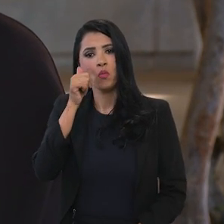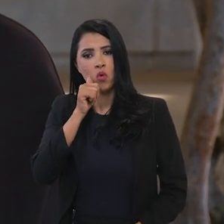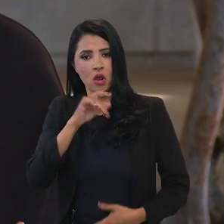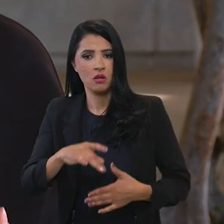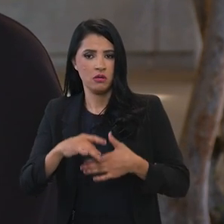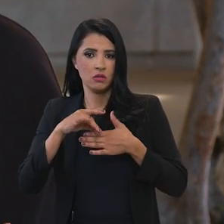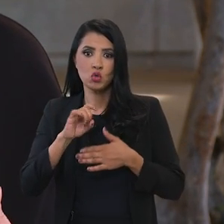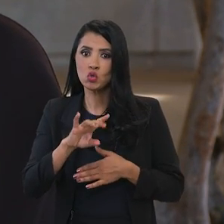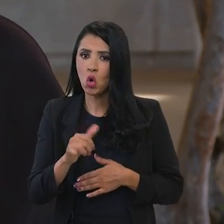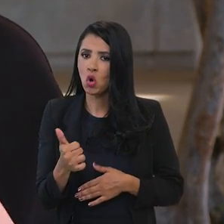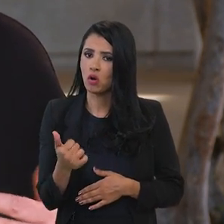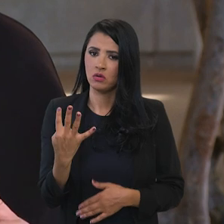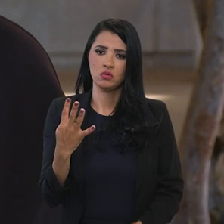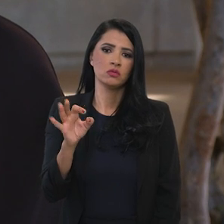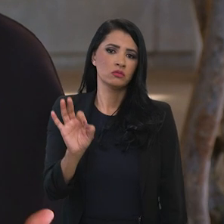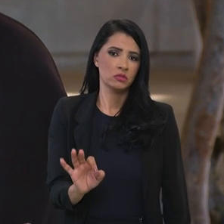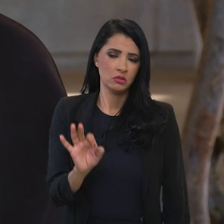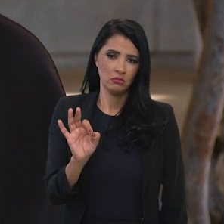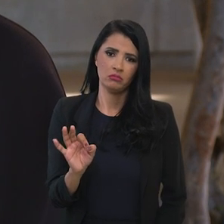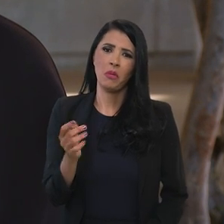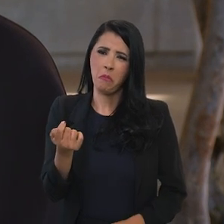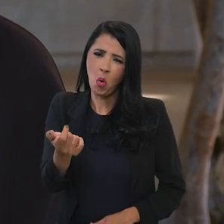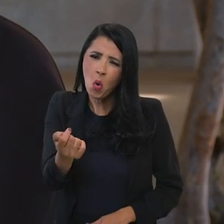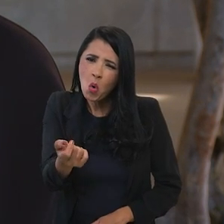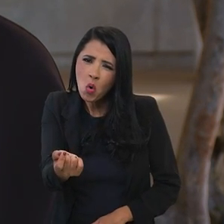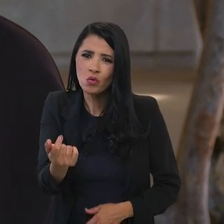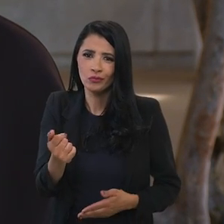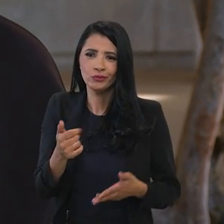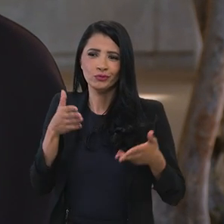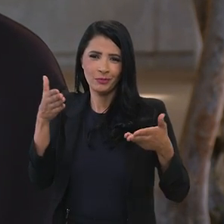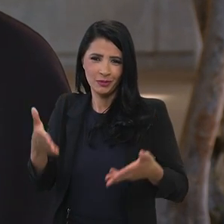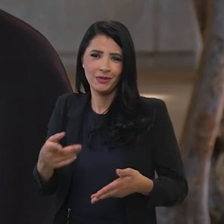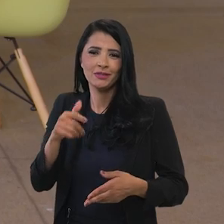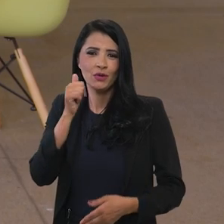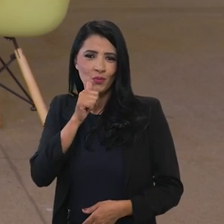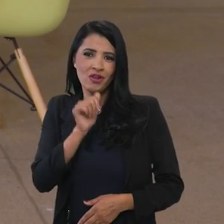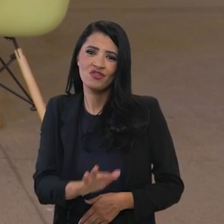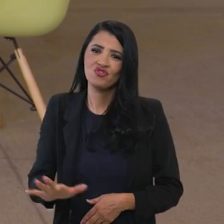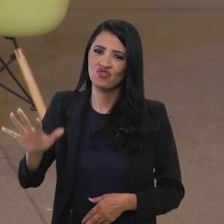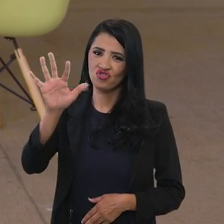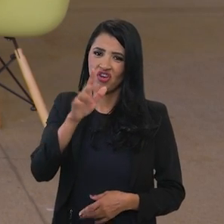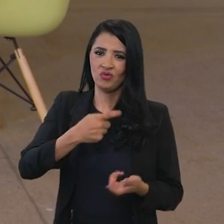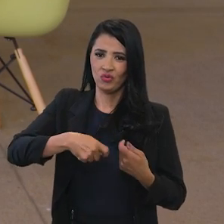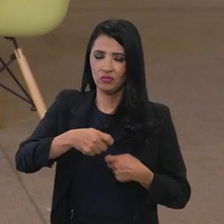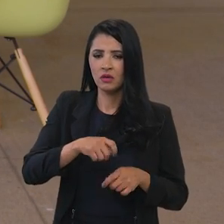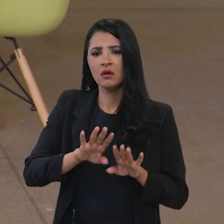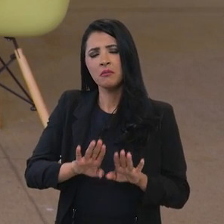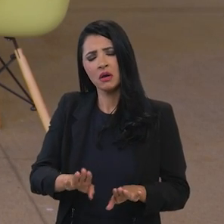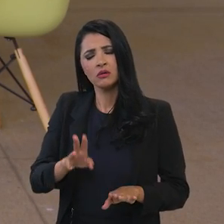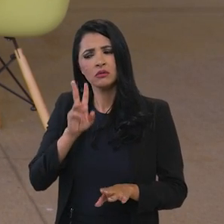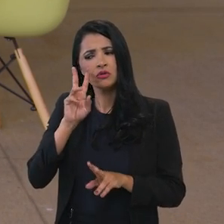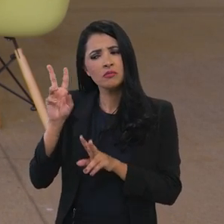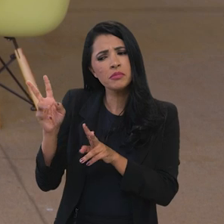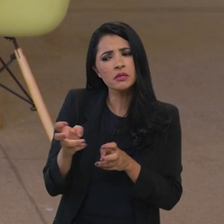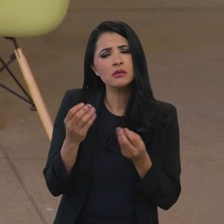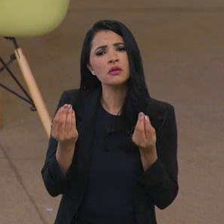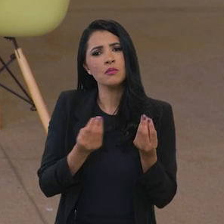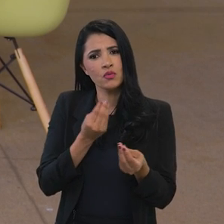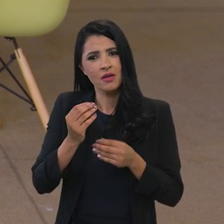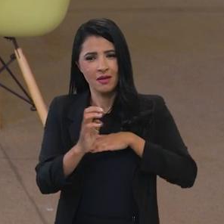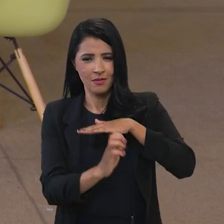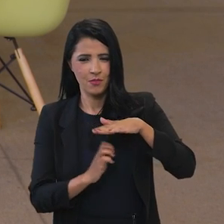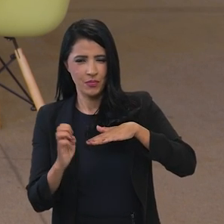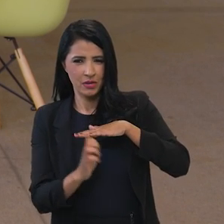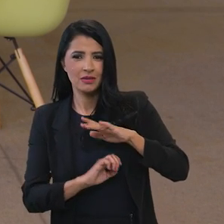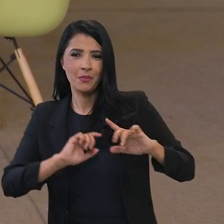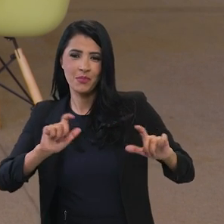está abaixo do nível de participação das mulheres na economia de maneira geral mas quando a gente olha para empresas de menor porte